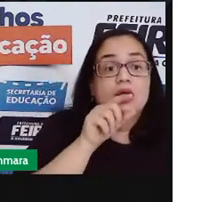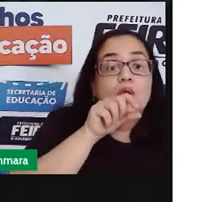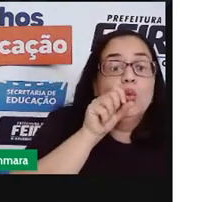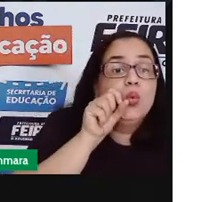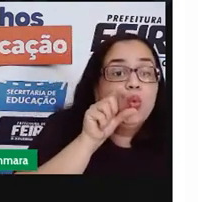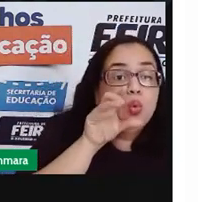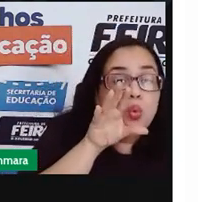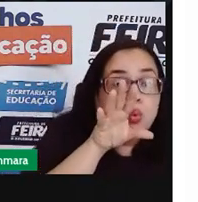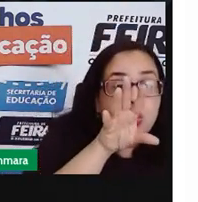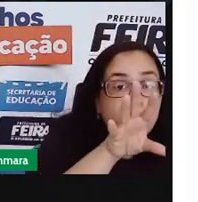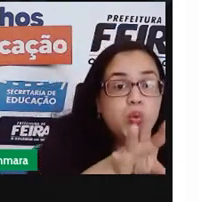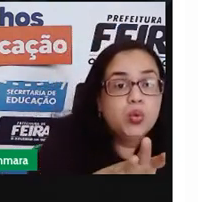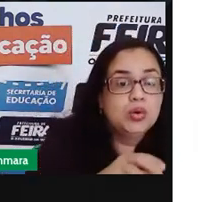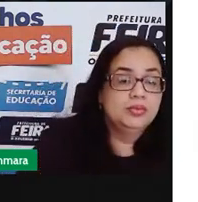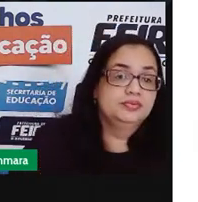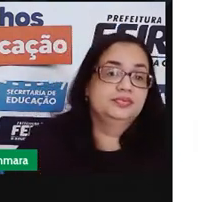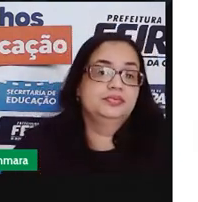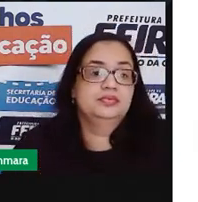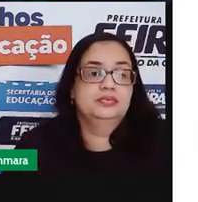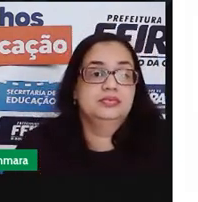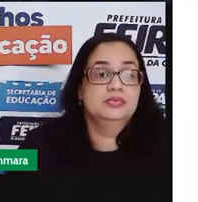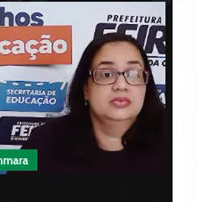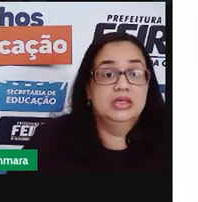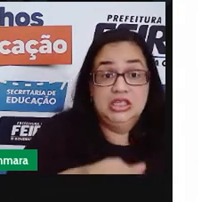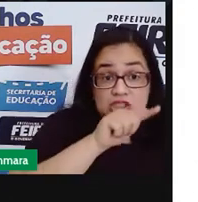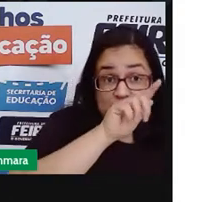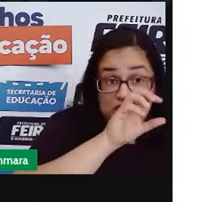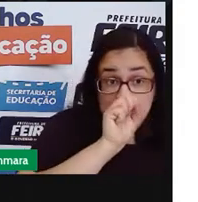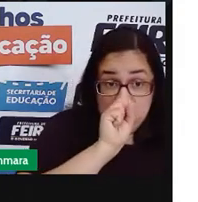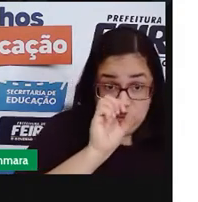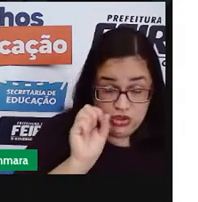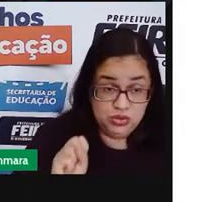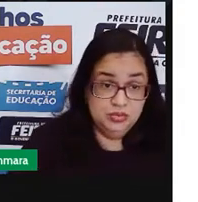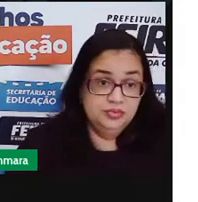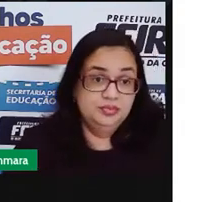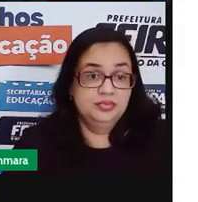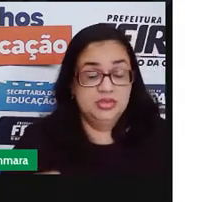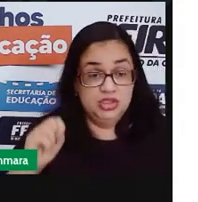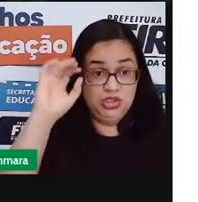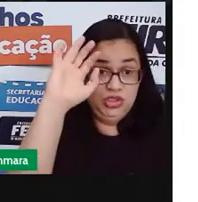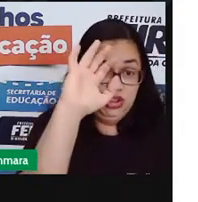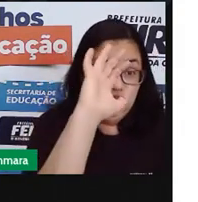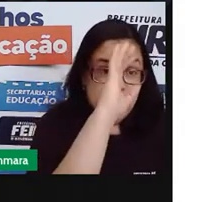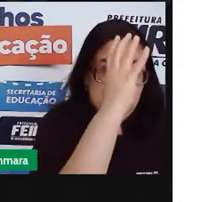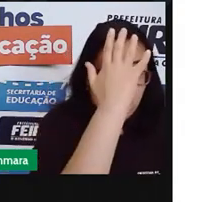Aço-bio, gesso,